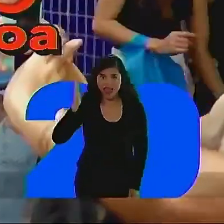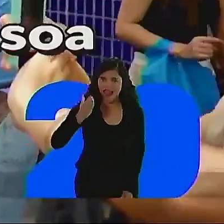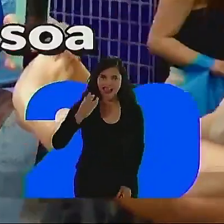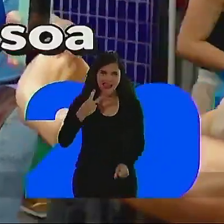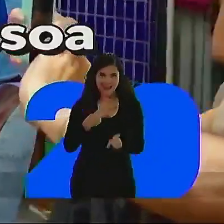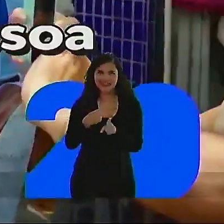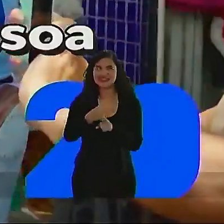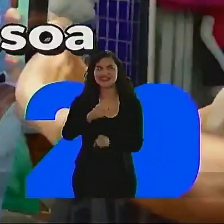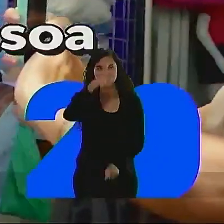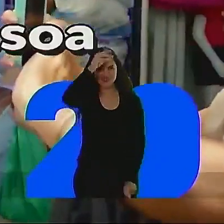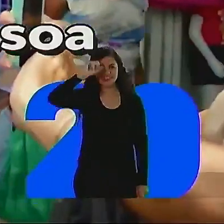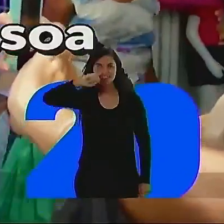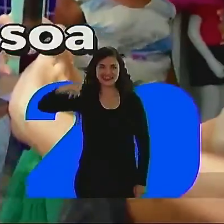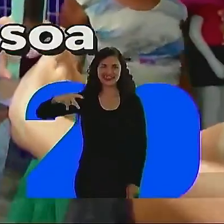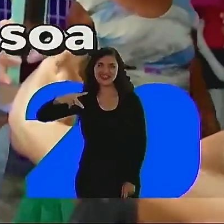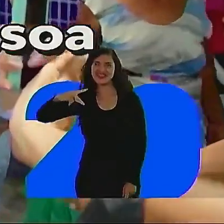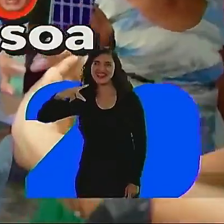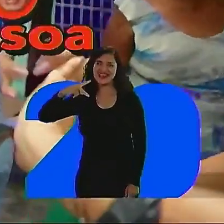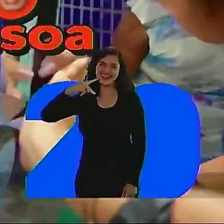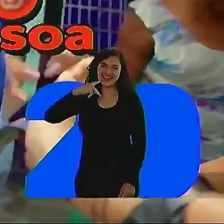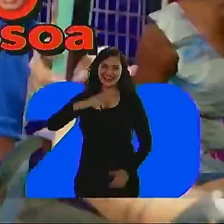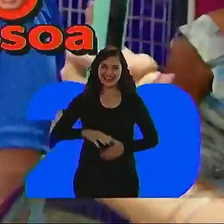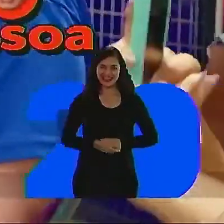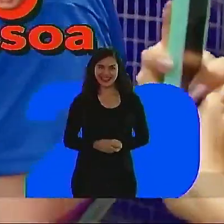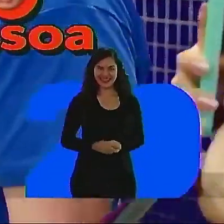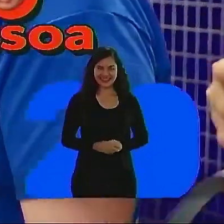ganhou. Já perfeito de João Pessoa.